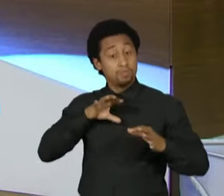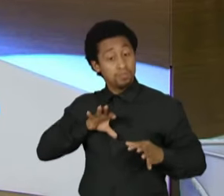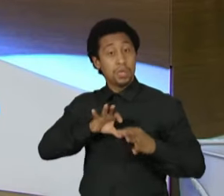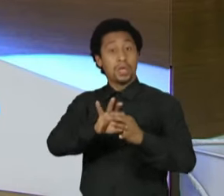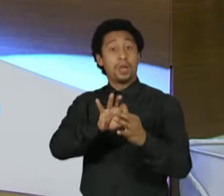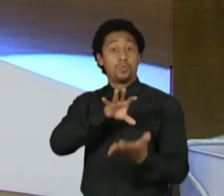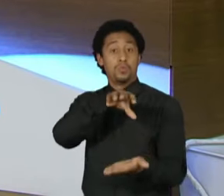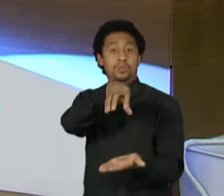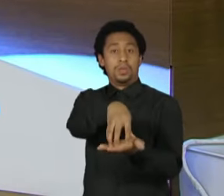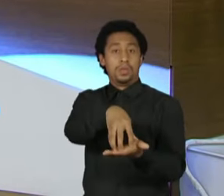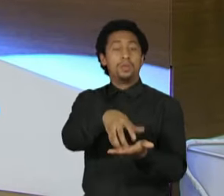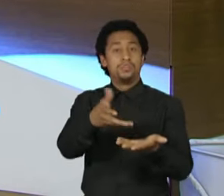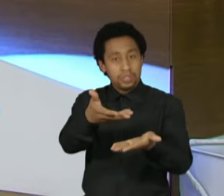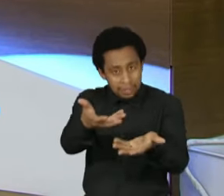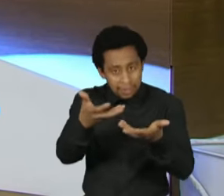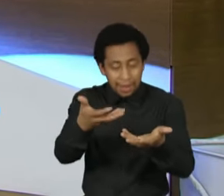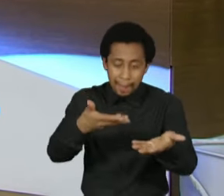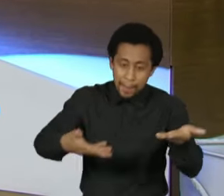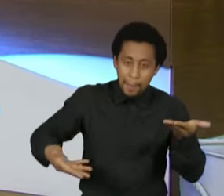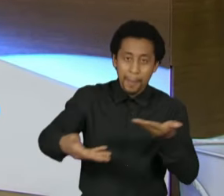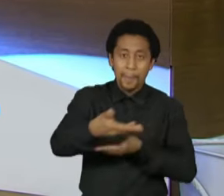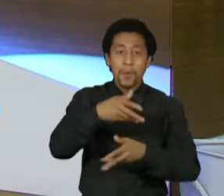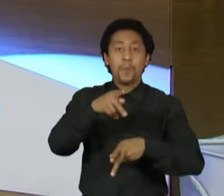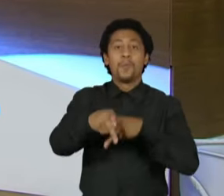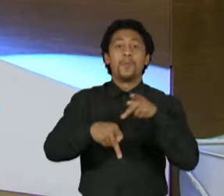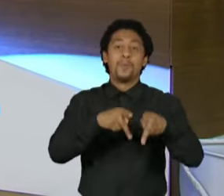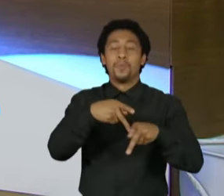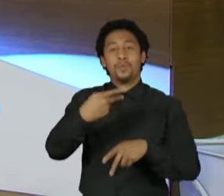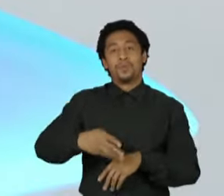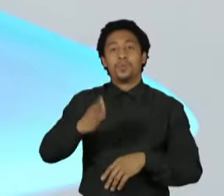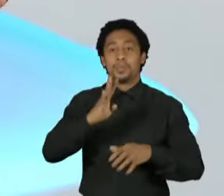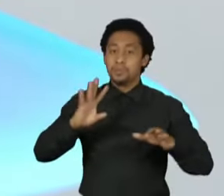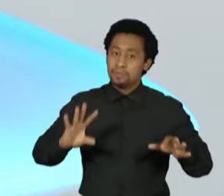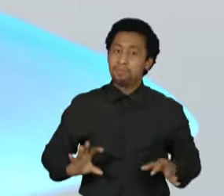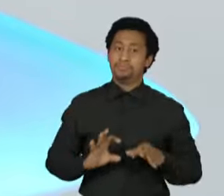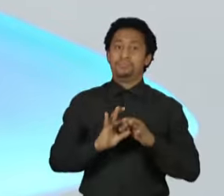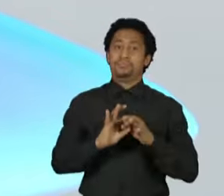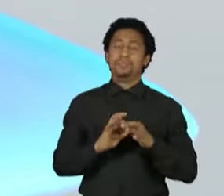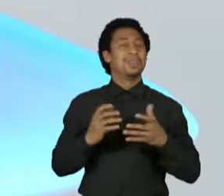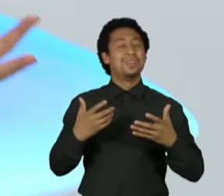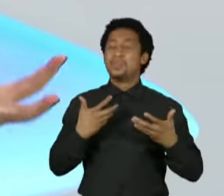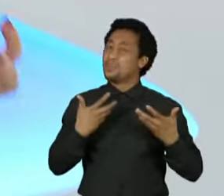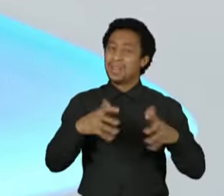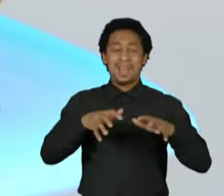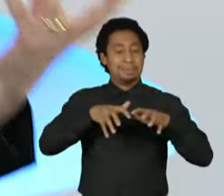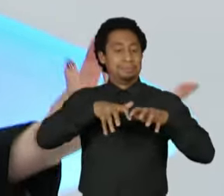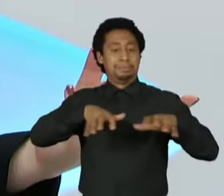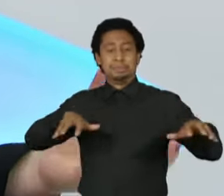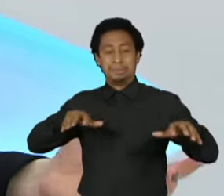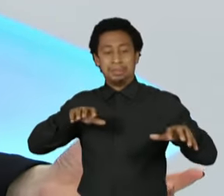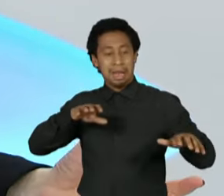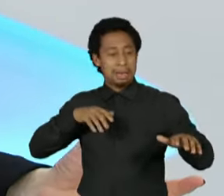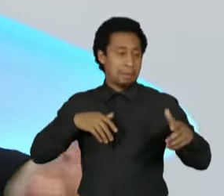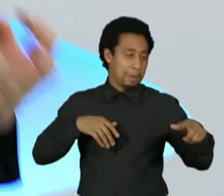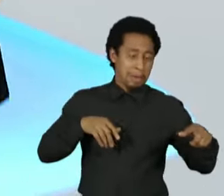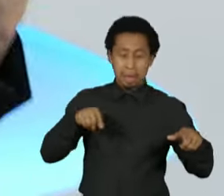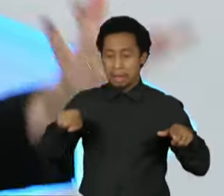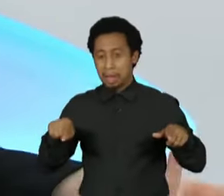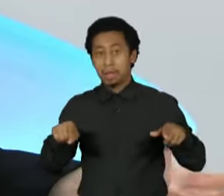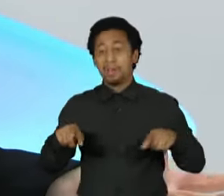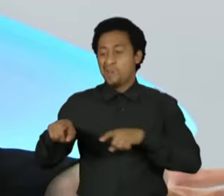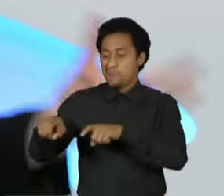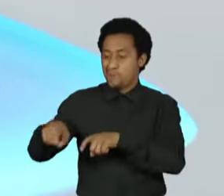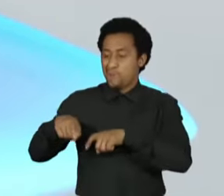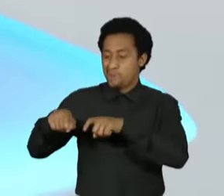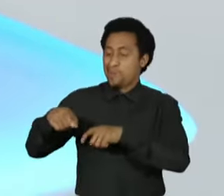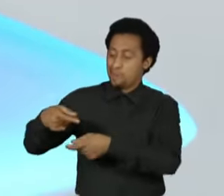unir o Brasil e pacificar o Brasil. É preciso a gente acabar com essa polarização e esse discurso de meio ambiente ou agronegócio não